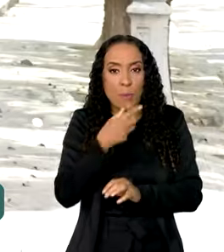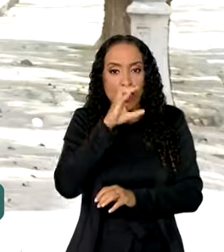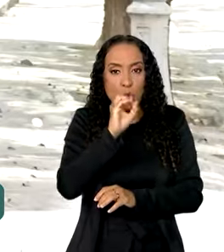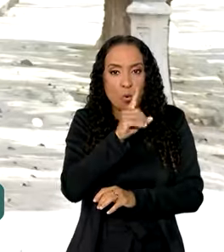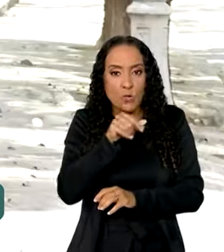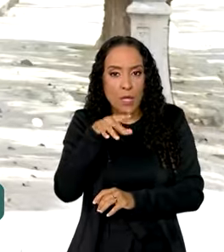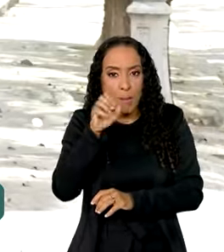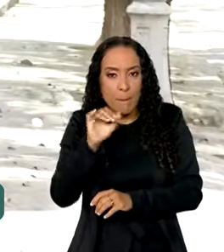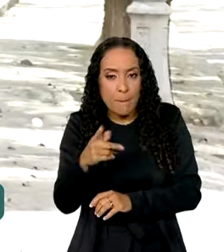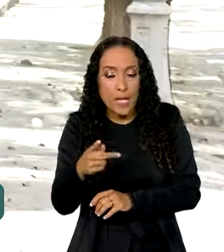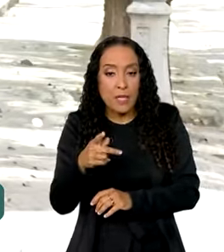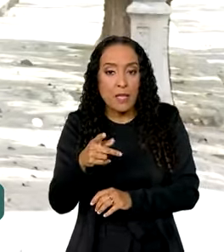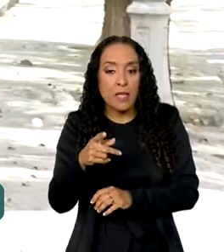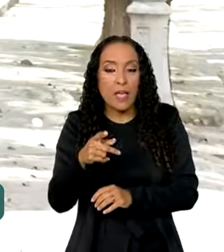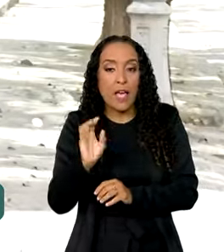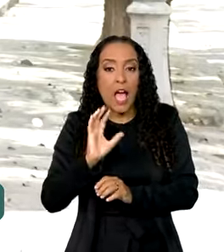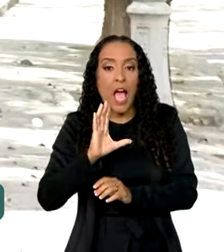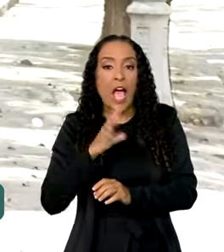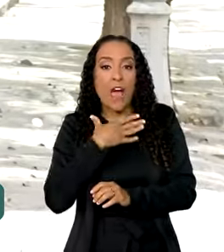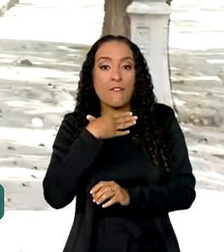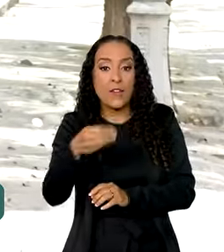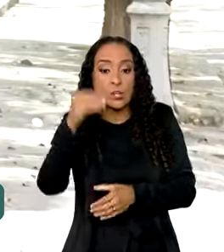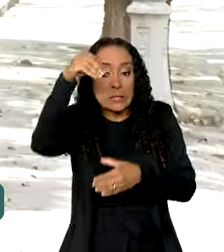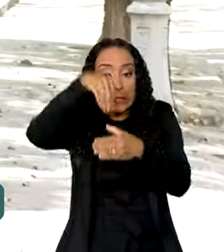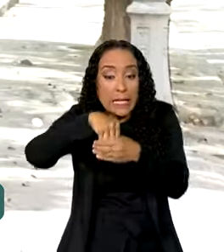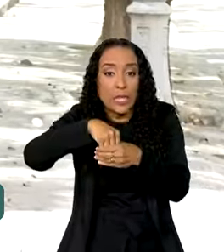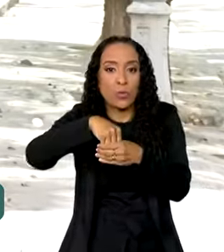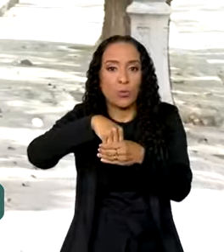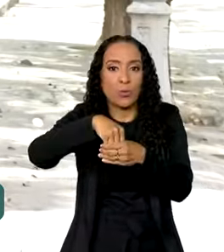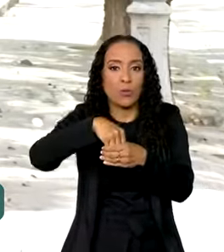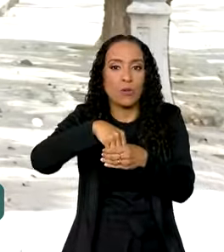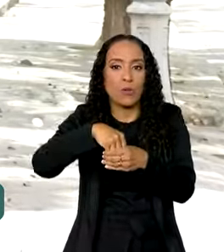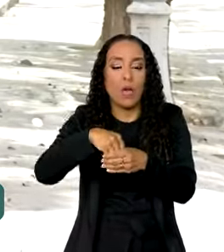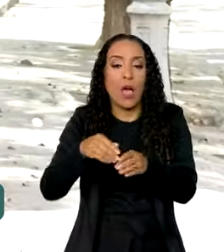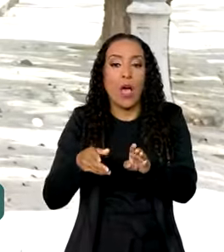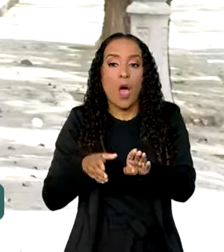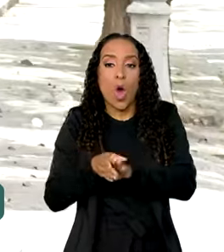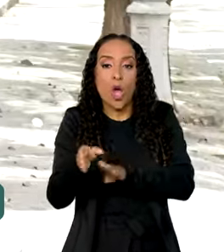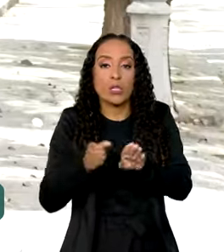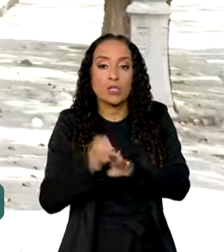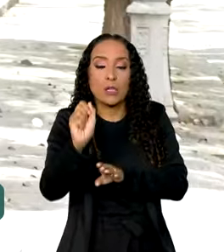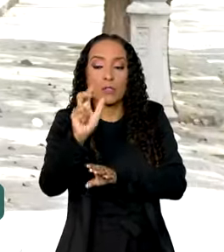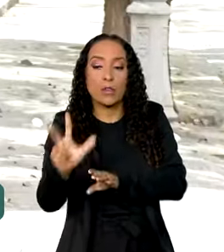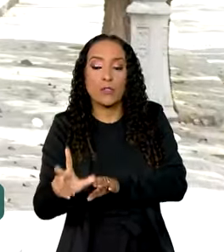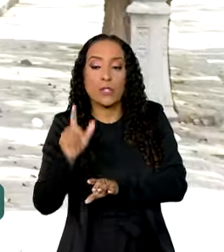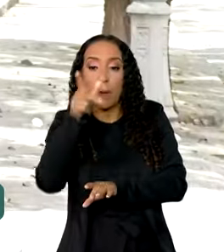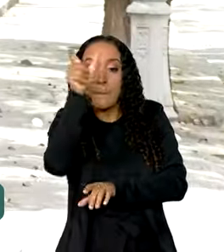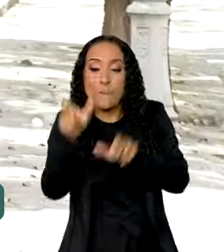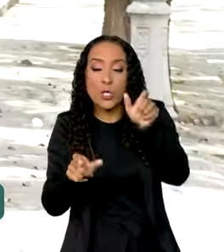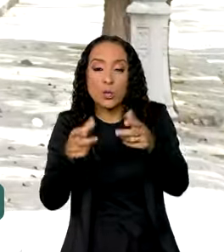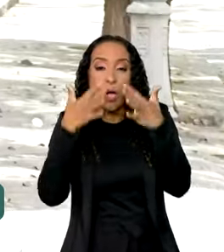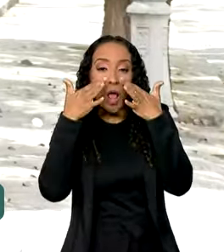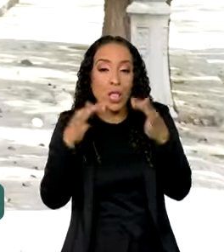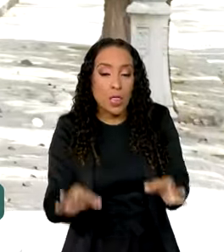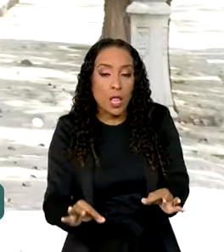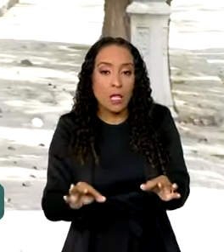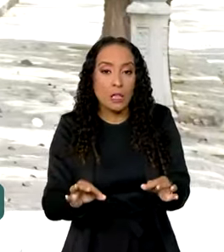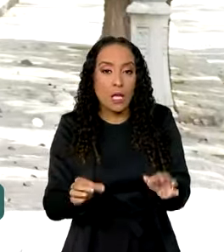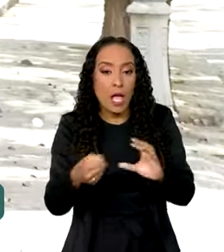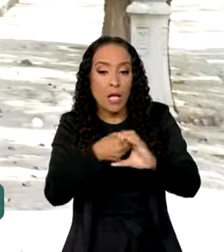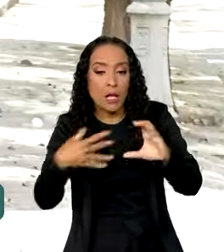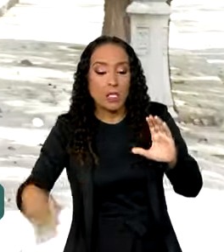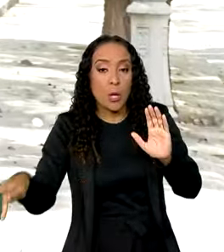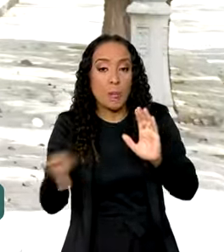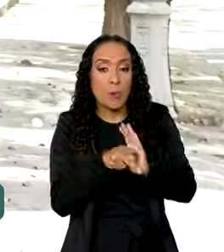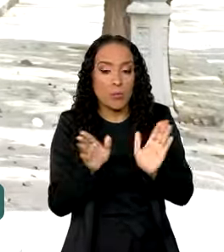a fraude estaria dentro da embalagem. A orientação da Anvisa é que as pessoas fiquem atentas às características originais